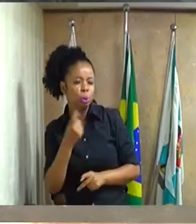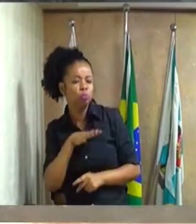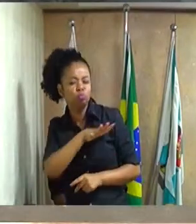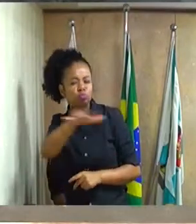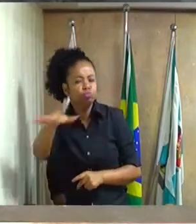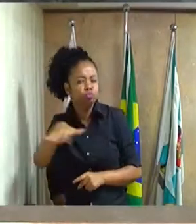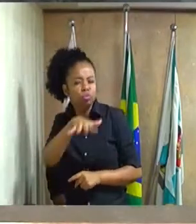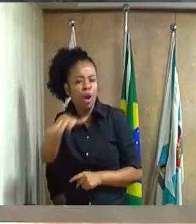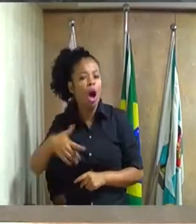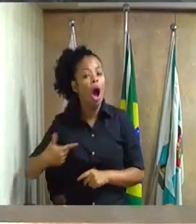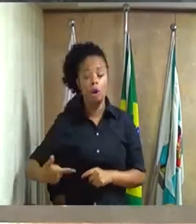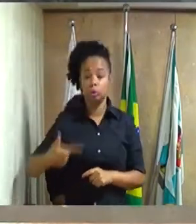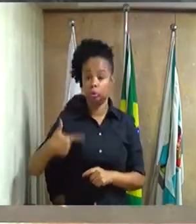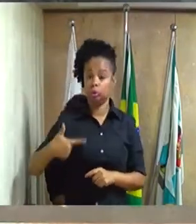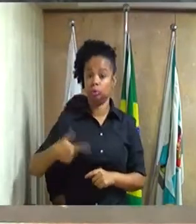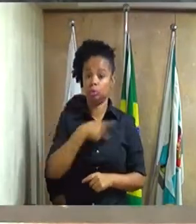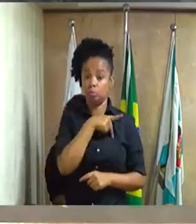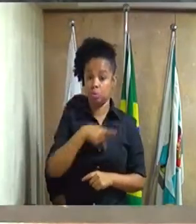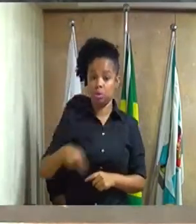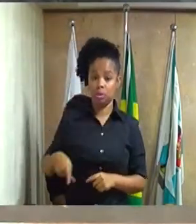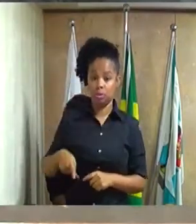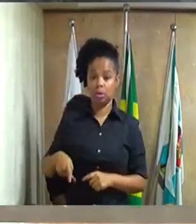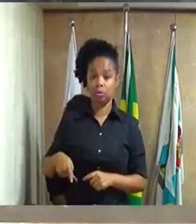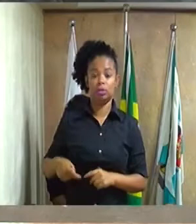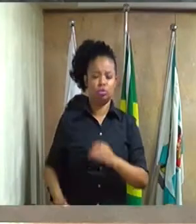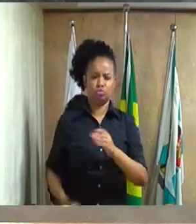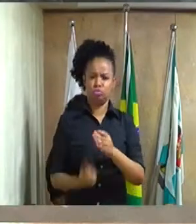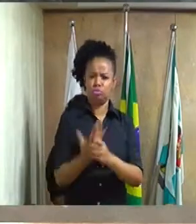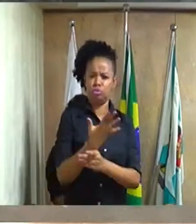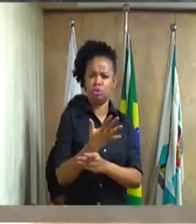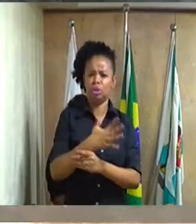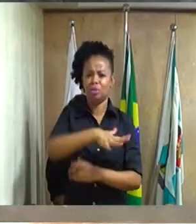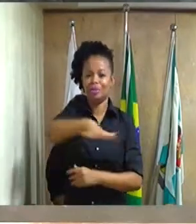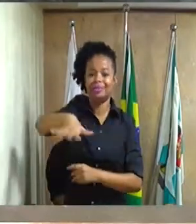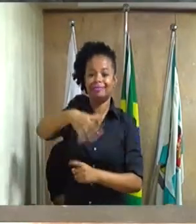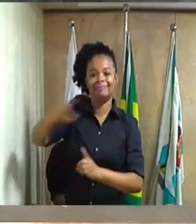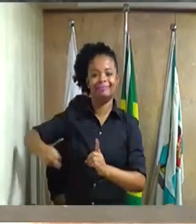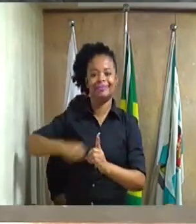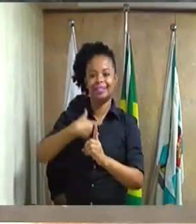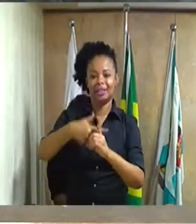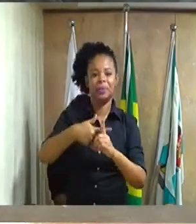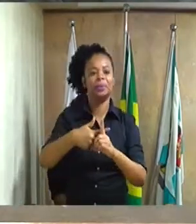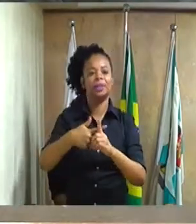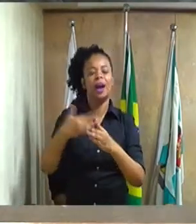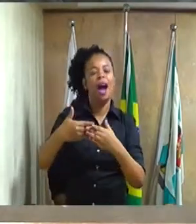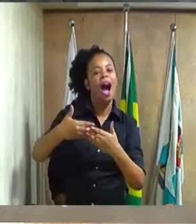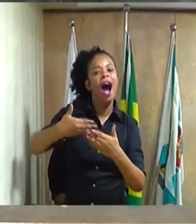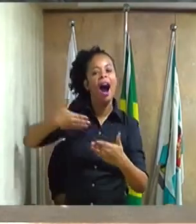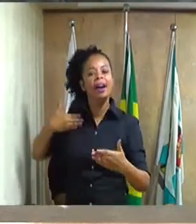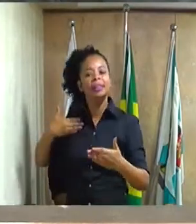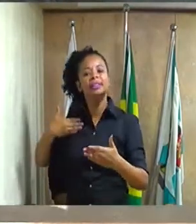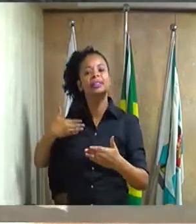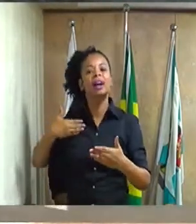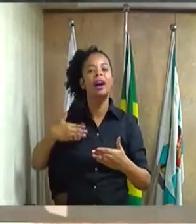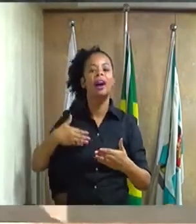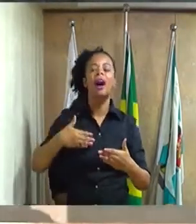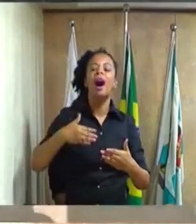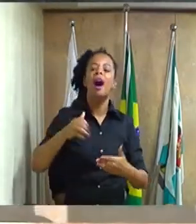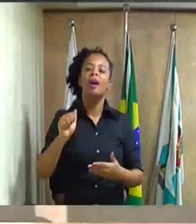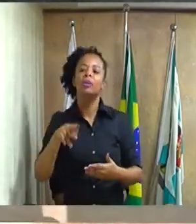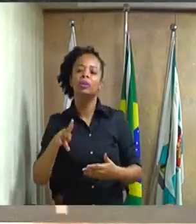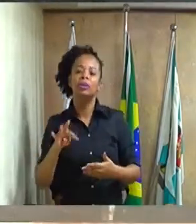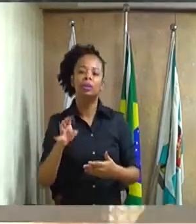É o segundo presidente que surge daquelas terras, antes o Amorelli, agora o